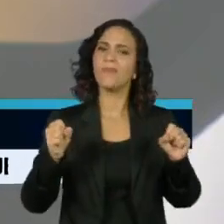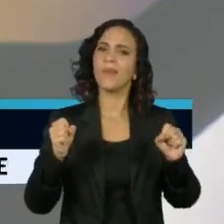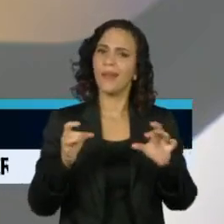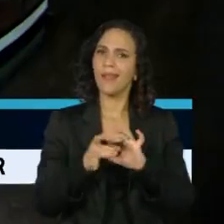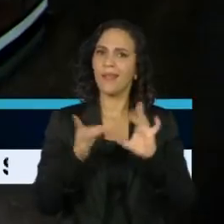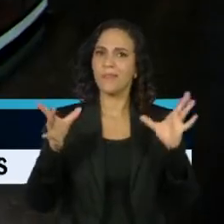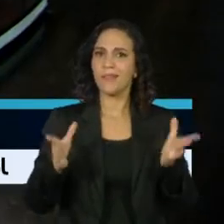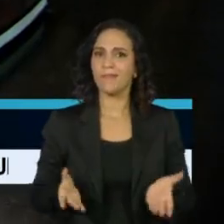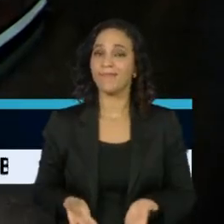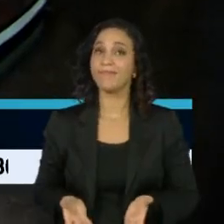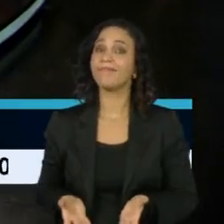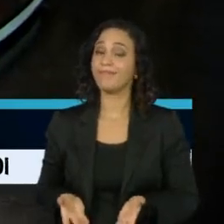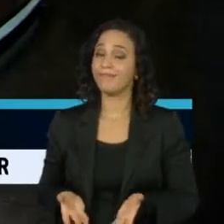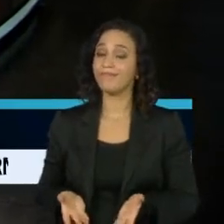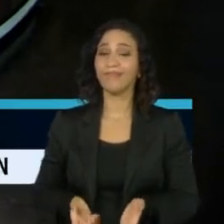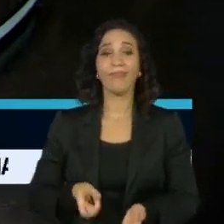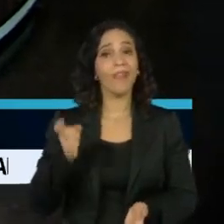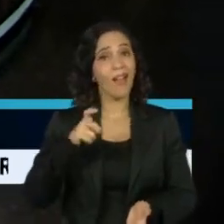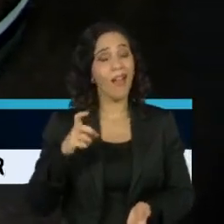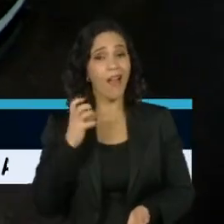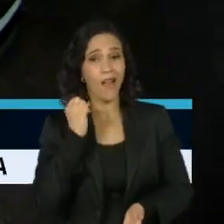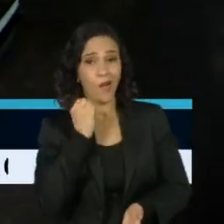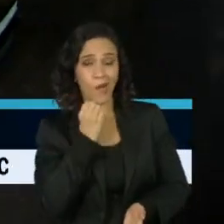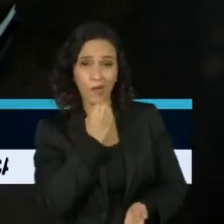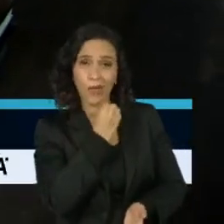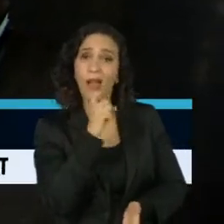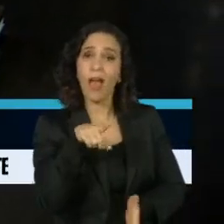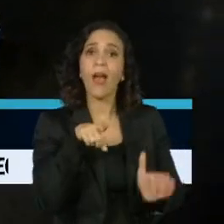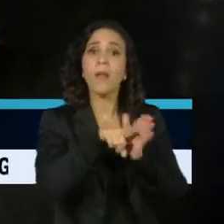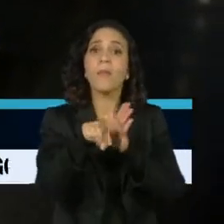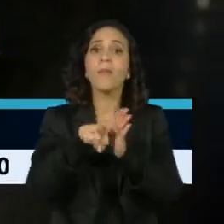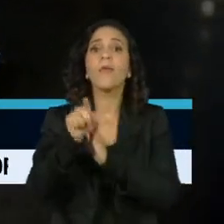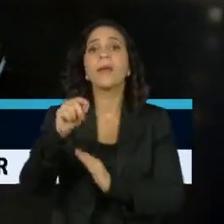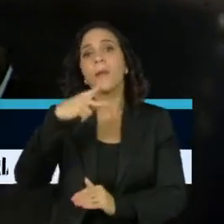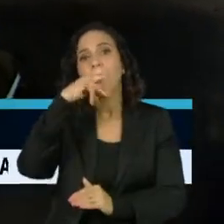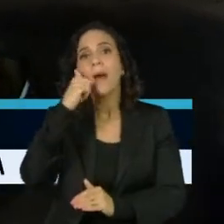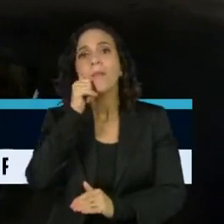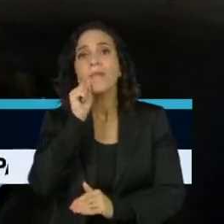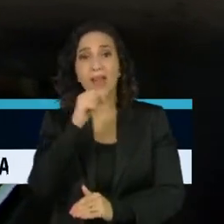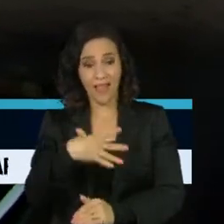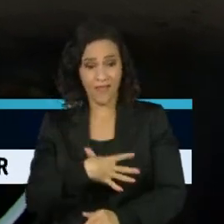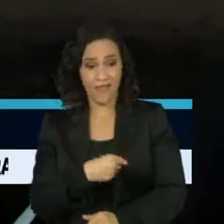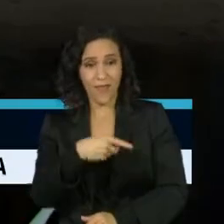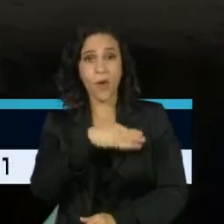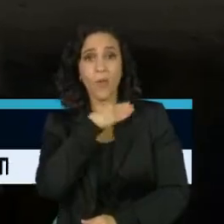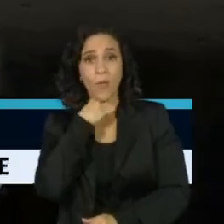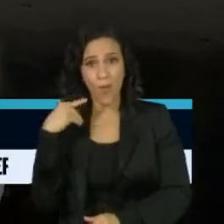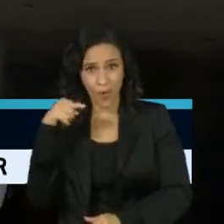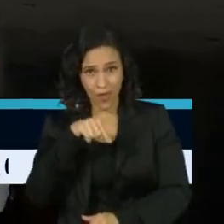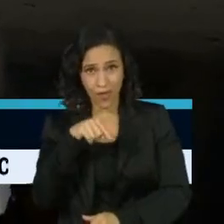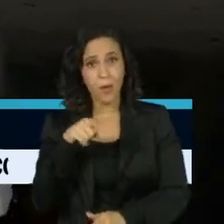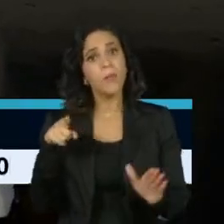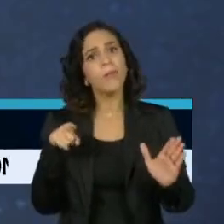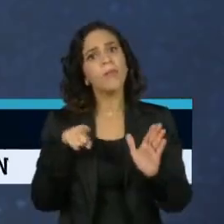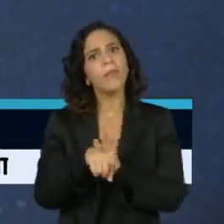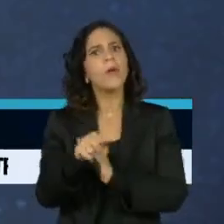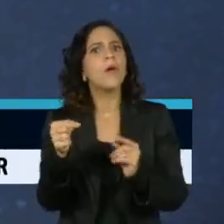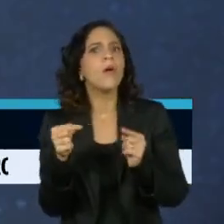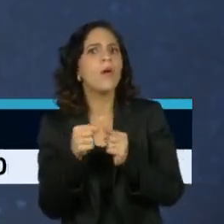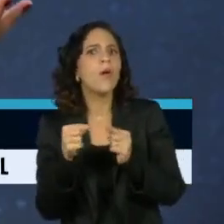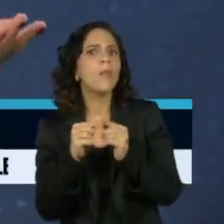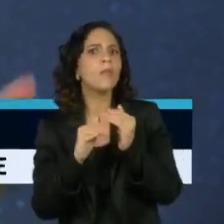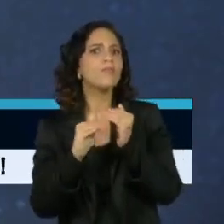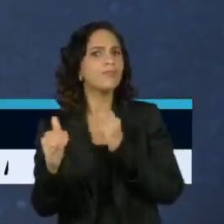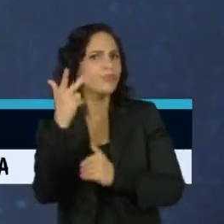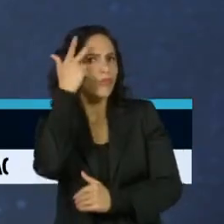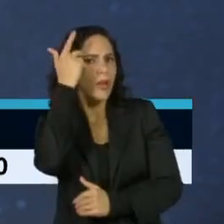É, nós deveríamos, Cortella, perguntar aos pais, né, que perderam seus filhos na Covid, se esses óbitos fazem parte de um patamar de